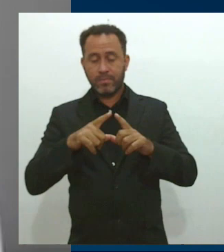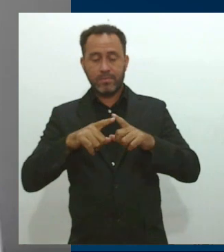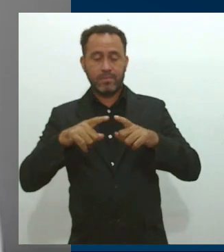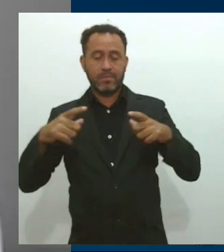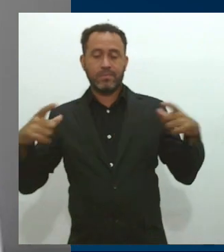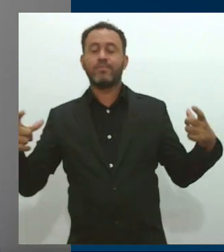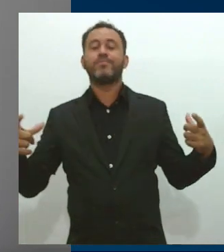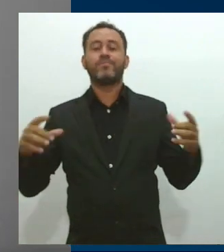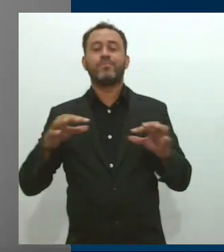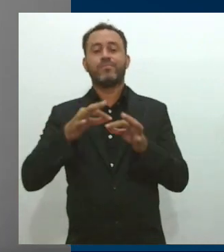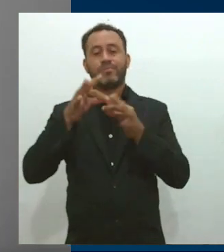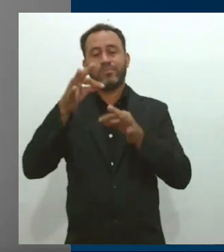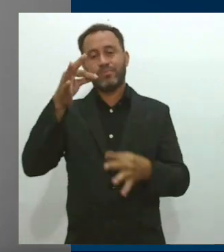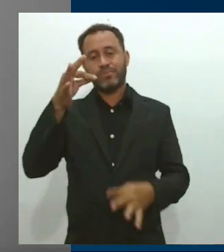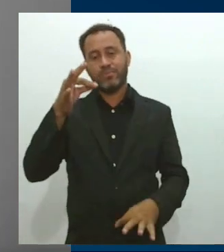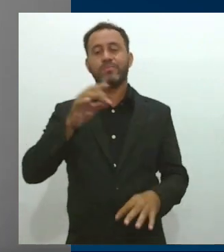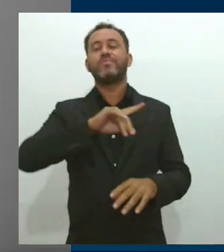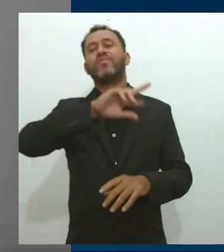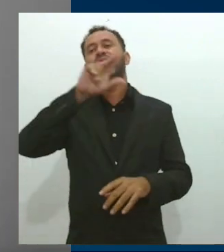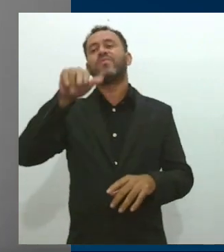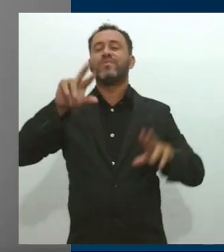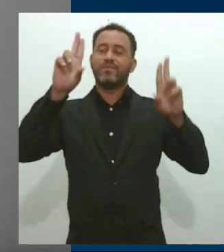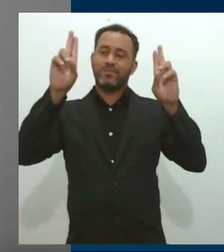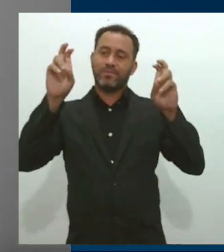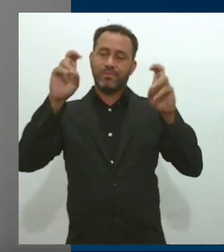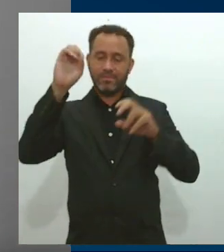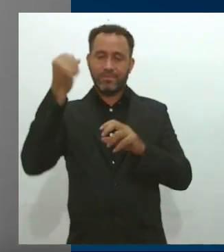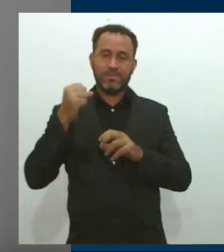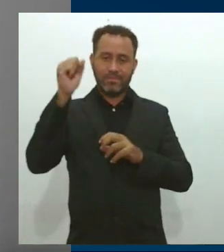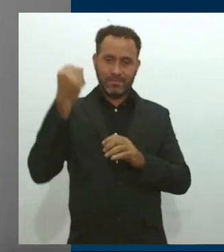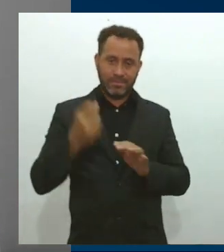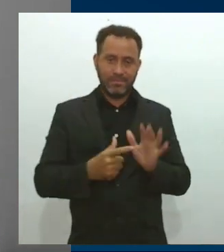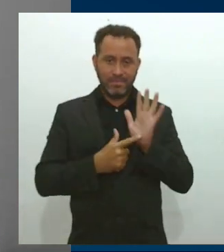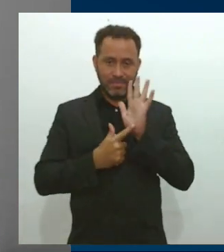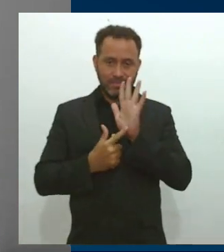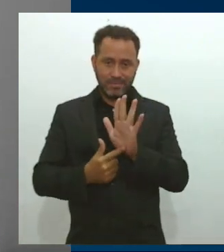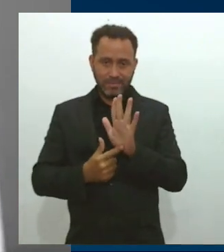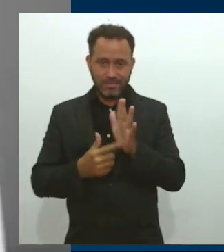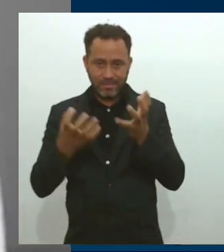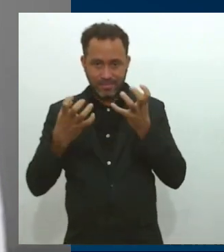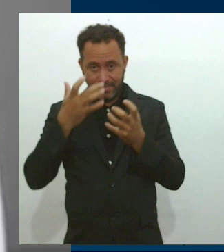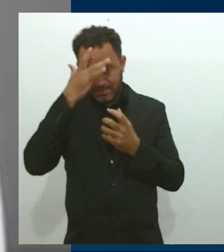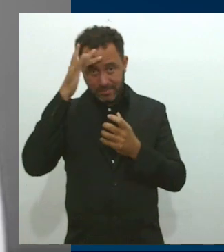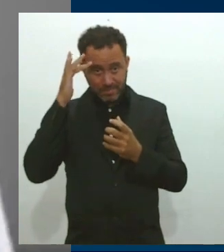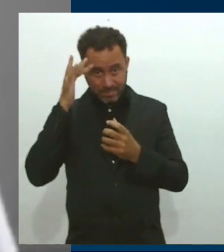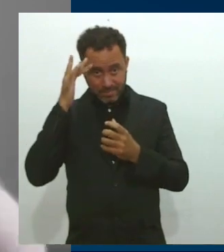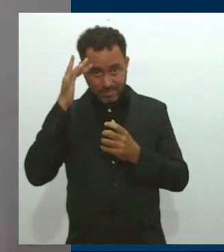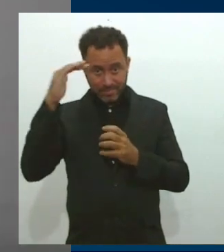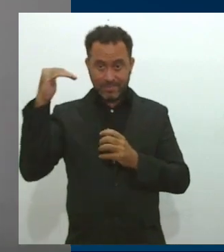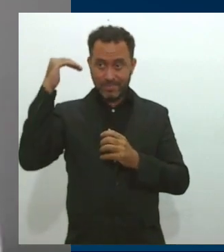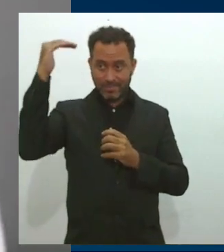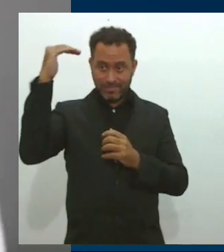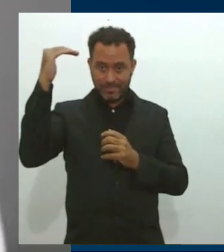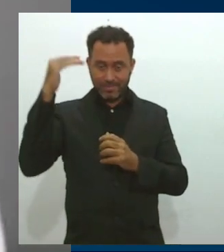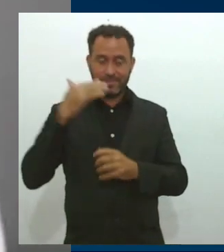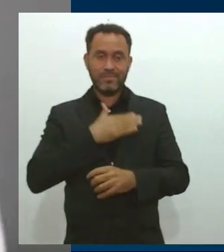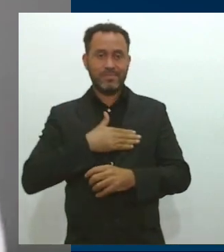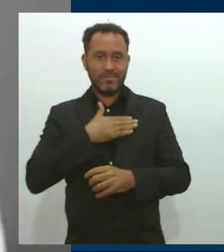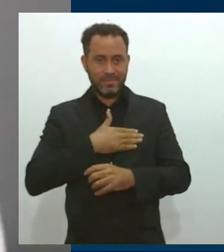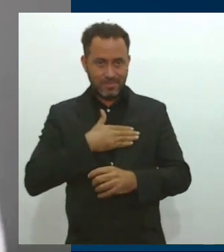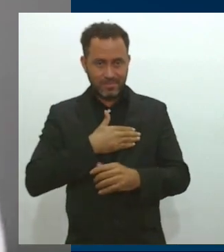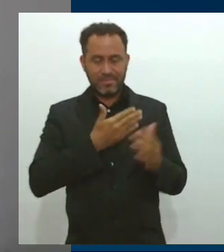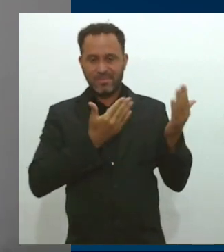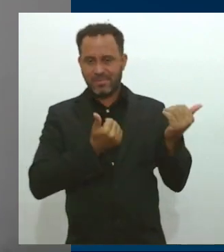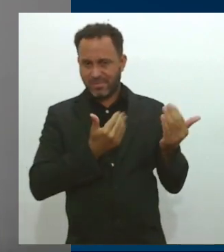e a gente está abordando vários aspectos de Sergipe. A gente espera que um público-alvo grande possa gostar, então, jovens,